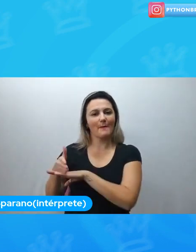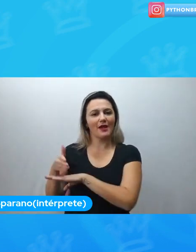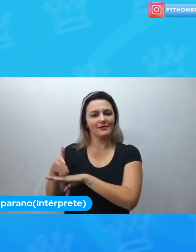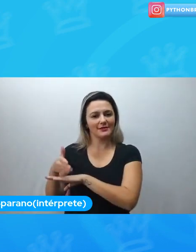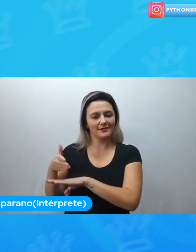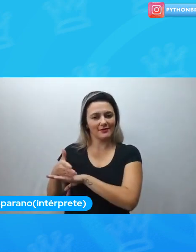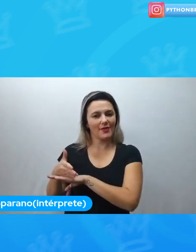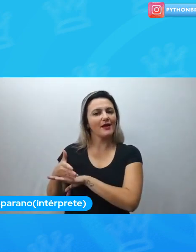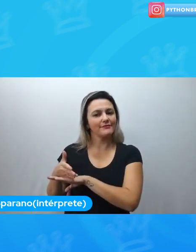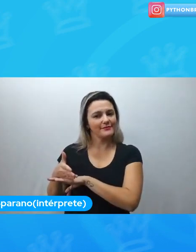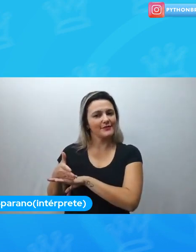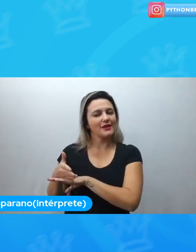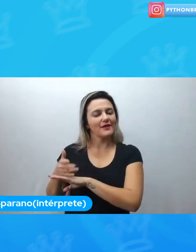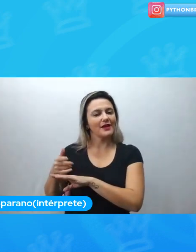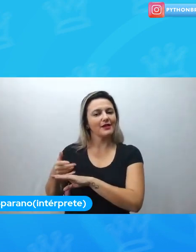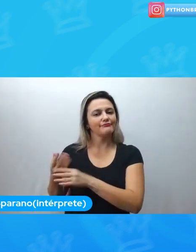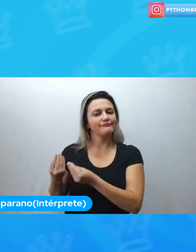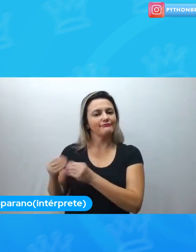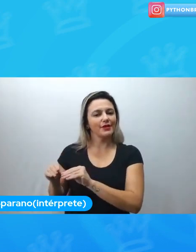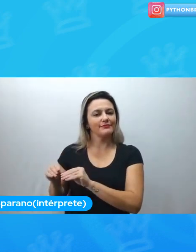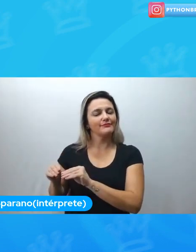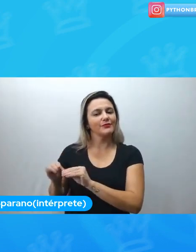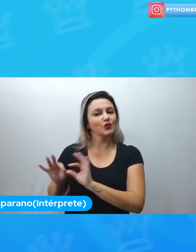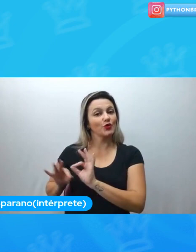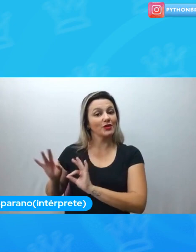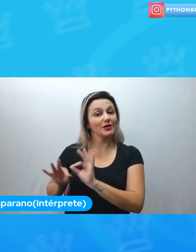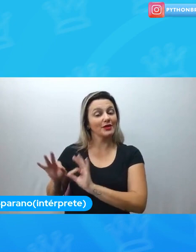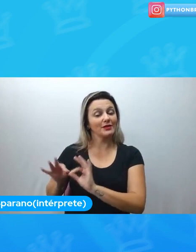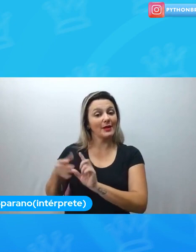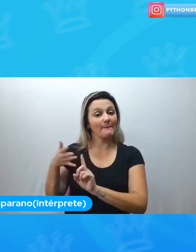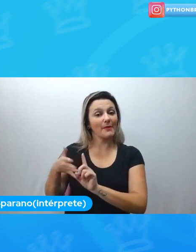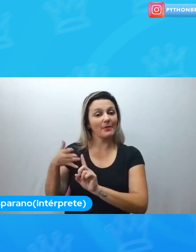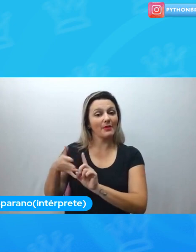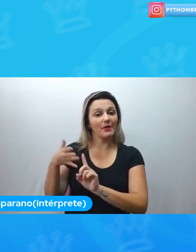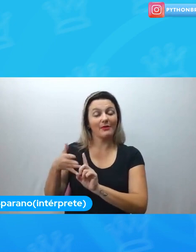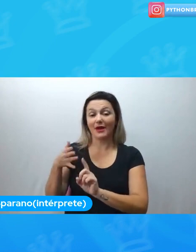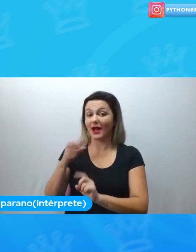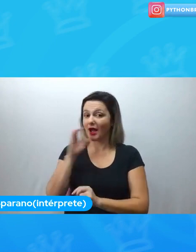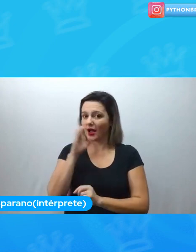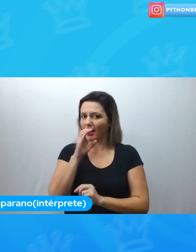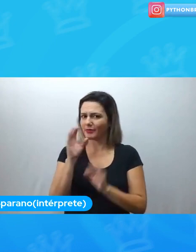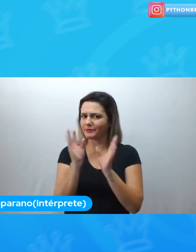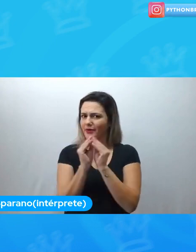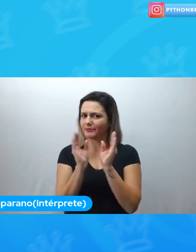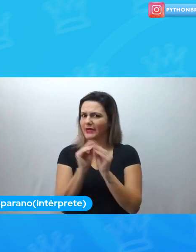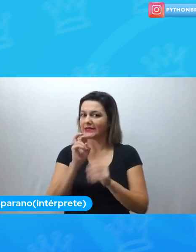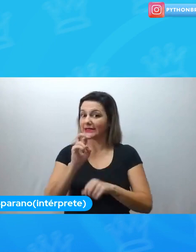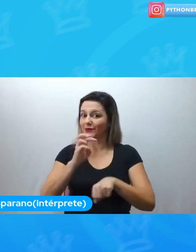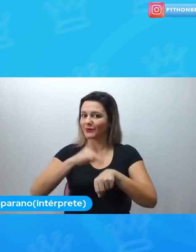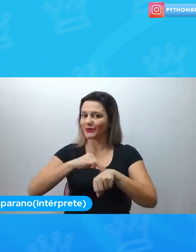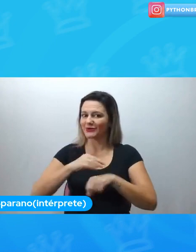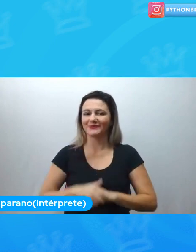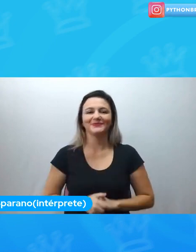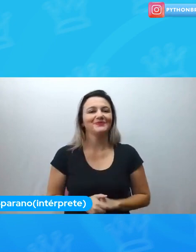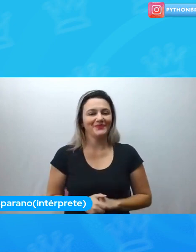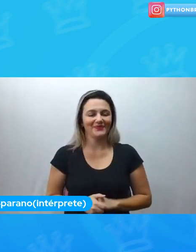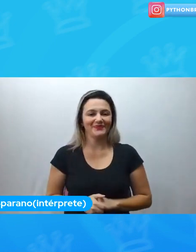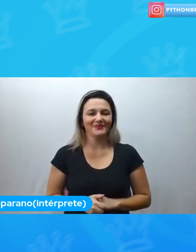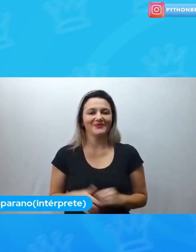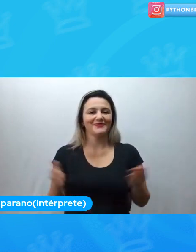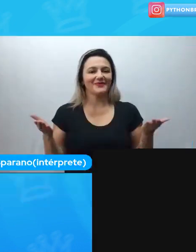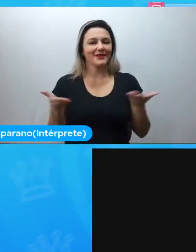lá. E se organiza para a palestra relâmpago, que é cinco minutinhos, gente. E agora, nós vamos falar da